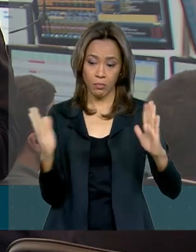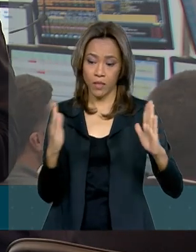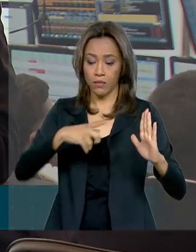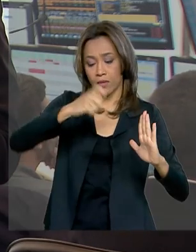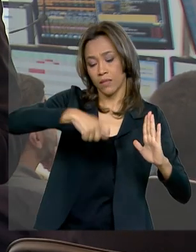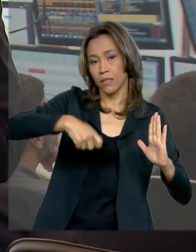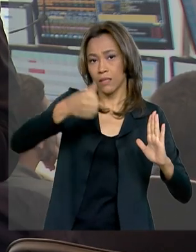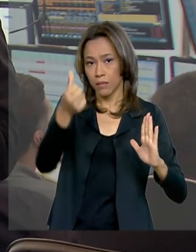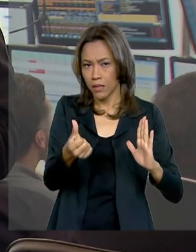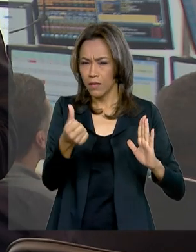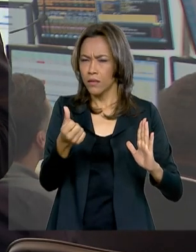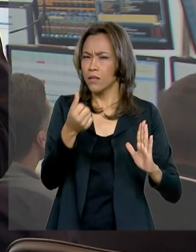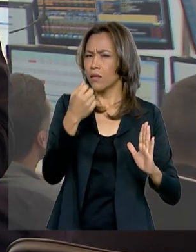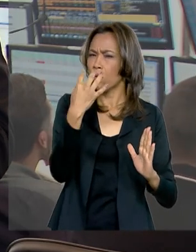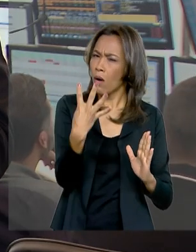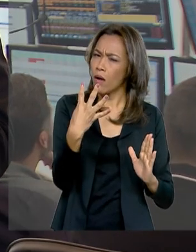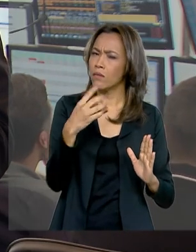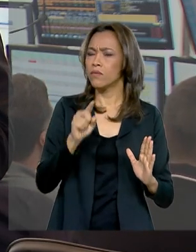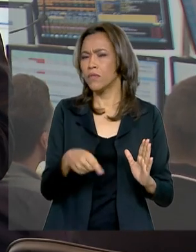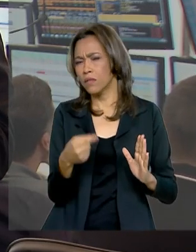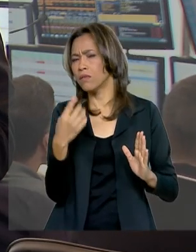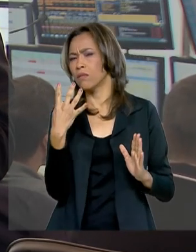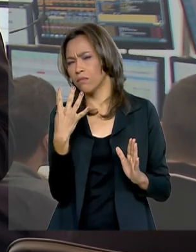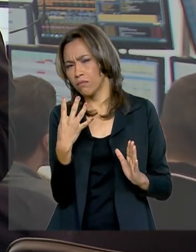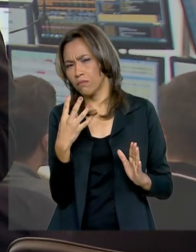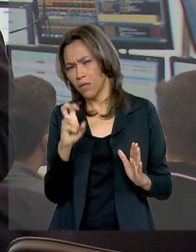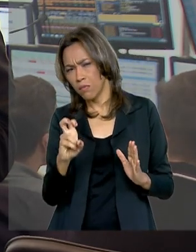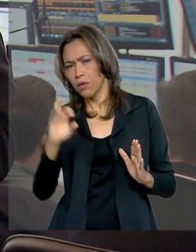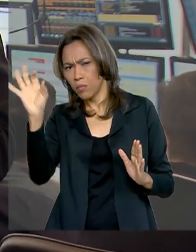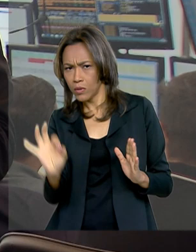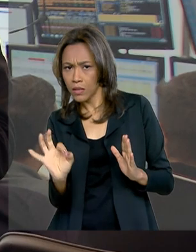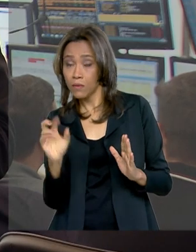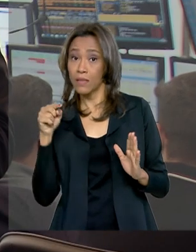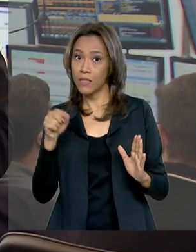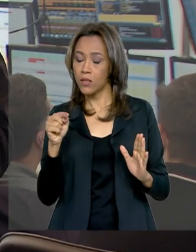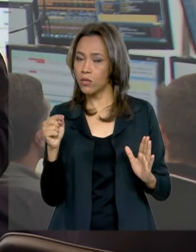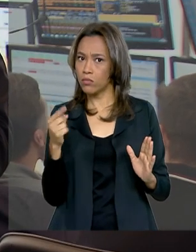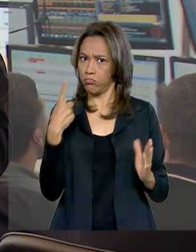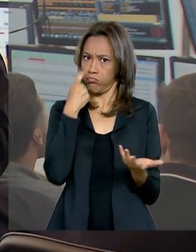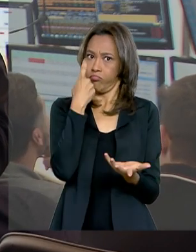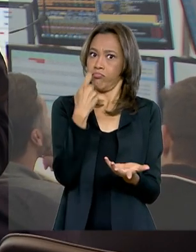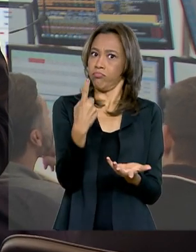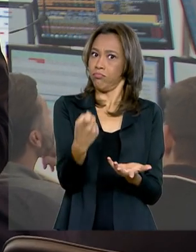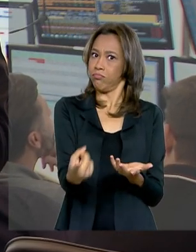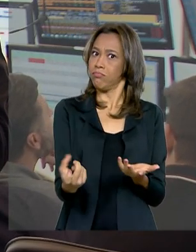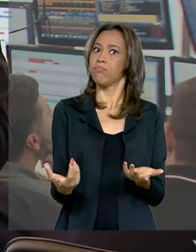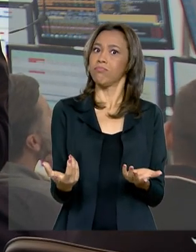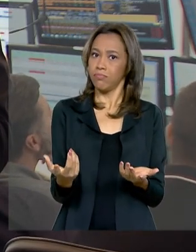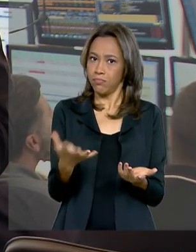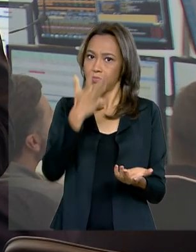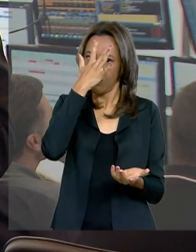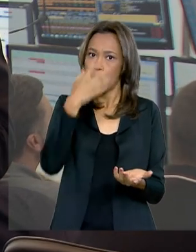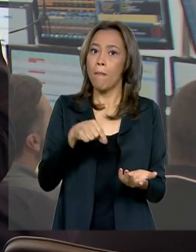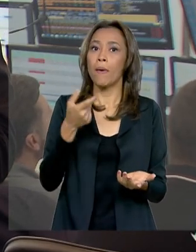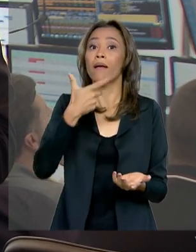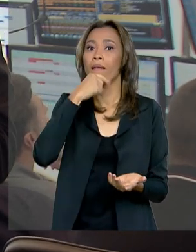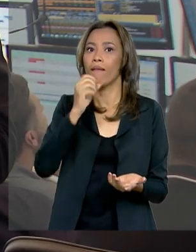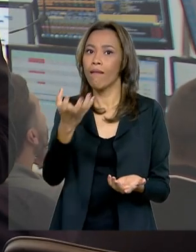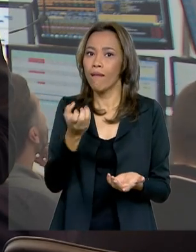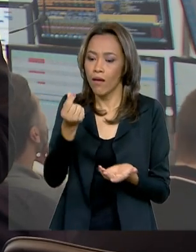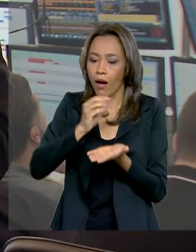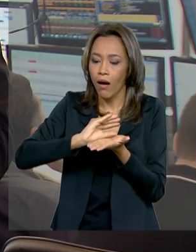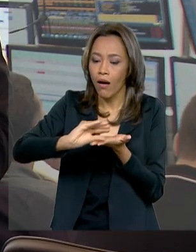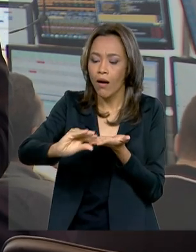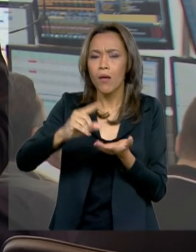entre 4% e 4,5%. Essa é uma situação completamente inédita para o investidor brasileiro, já que combina a inflação em queda